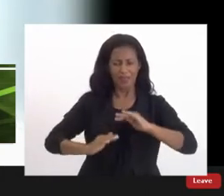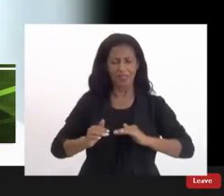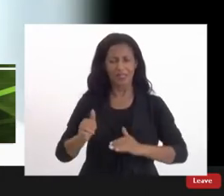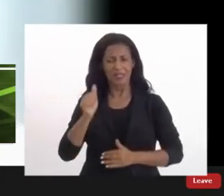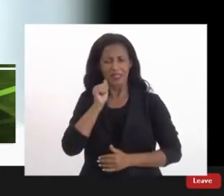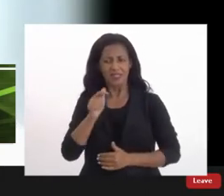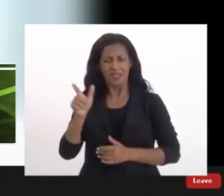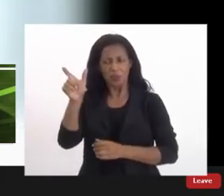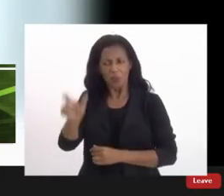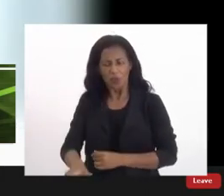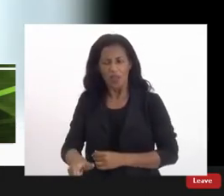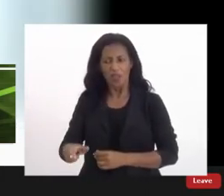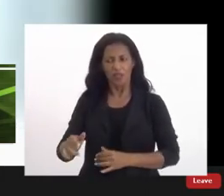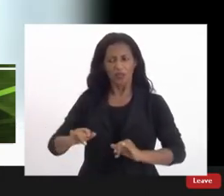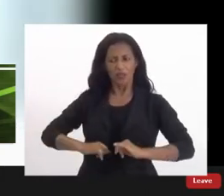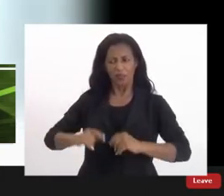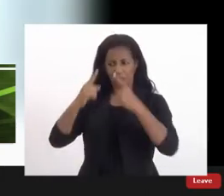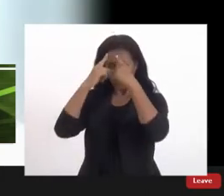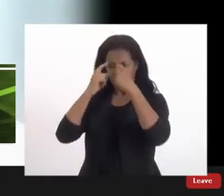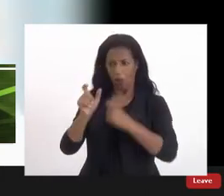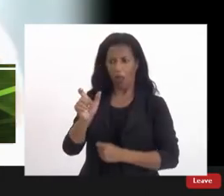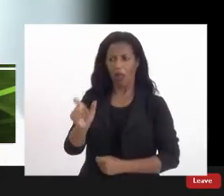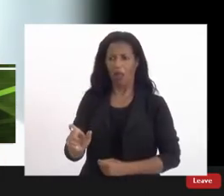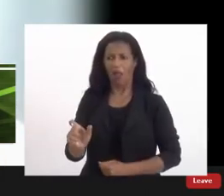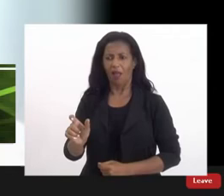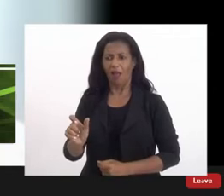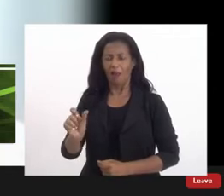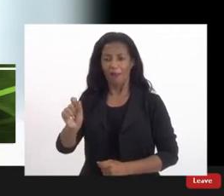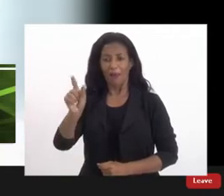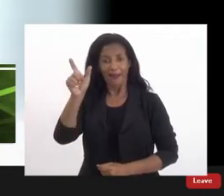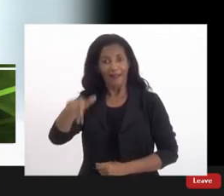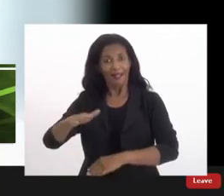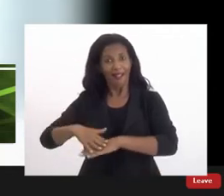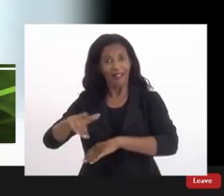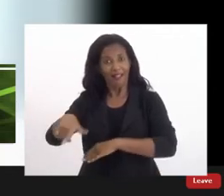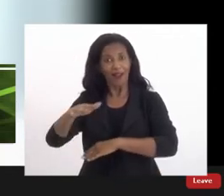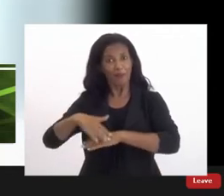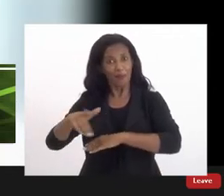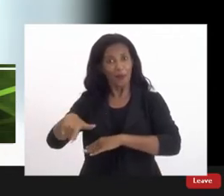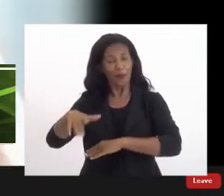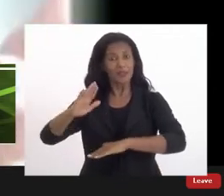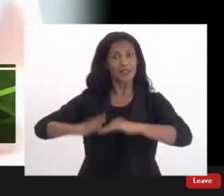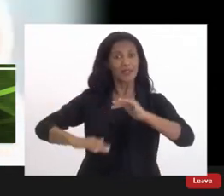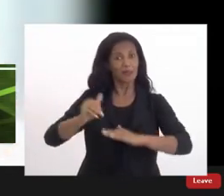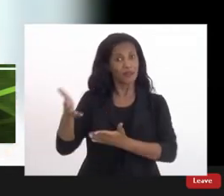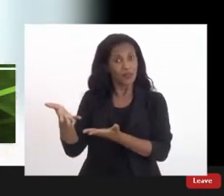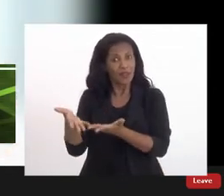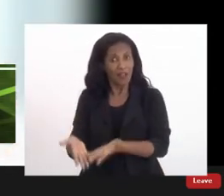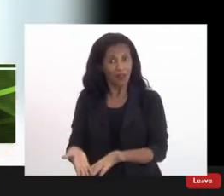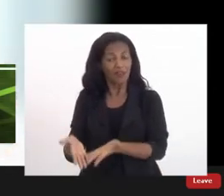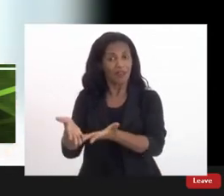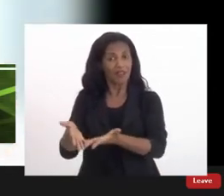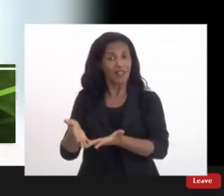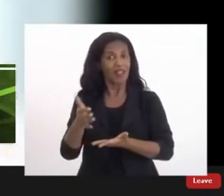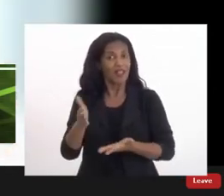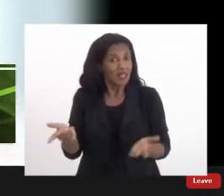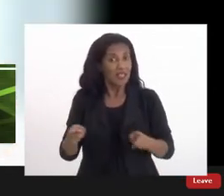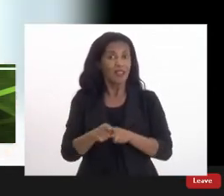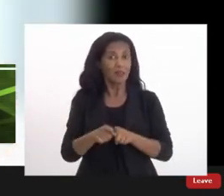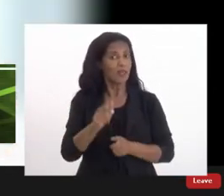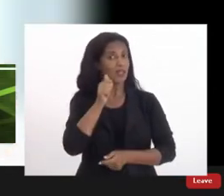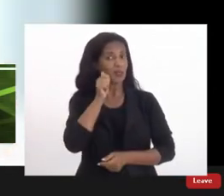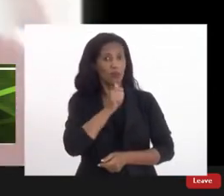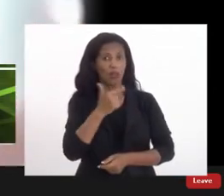sofreram violência para que elas sejam essas profissionais e até mesmo as mulheres sem deficiência